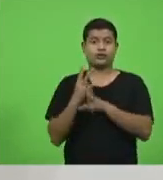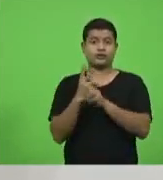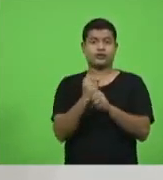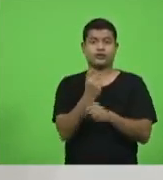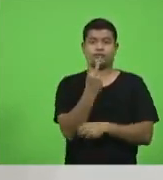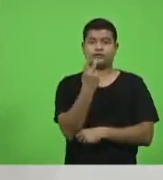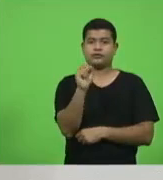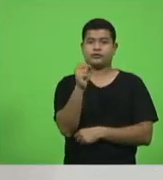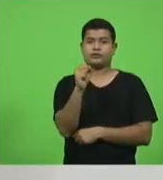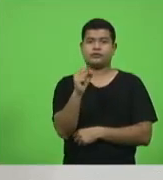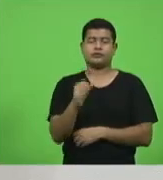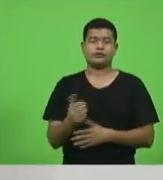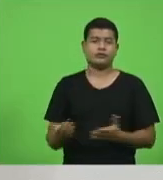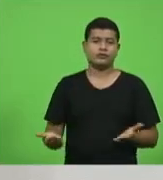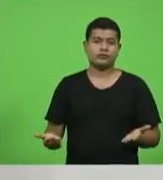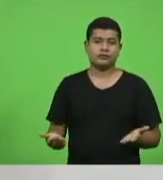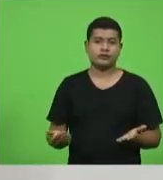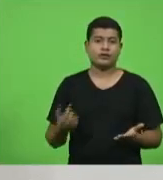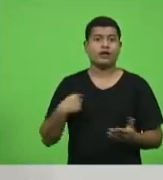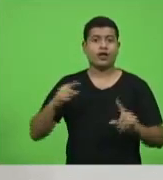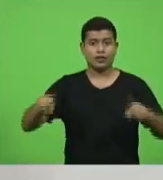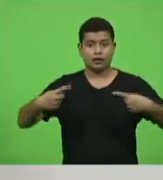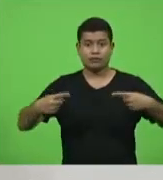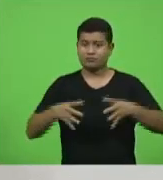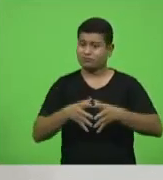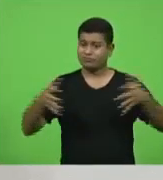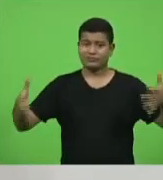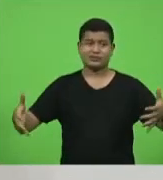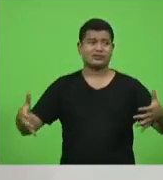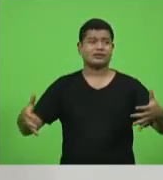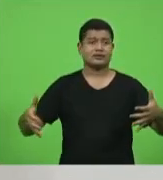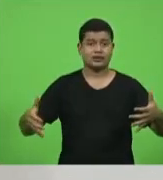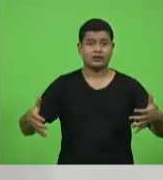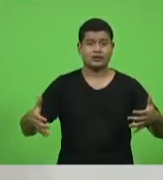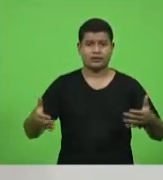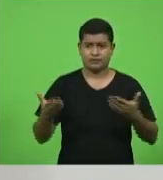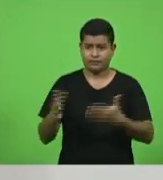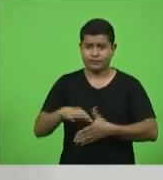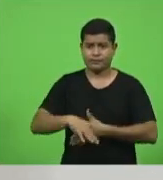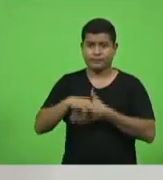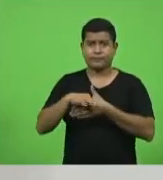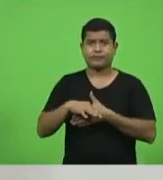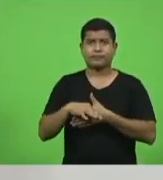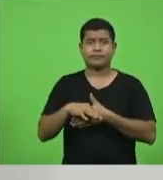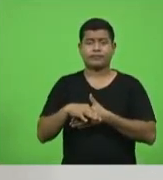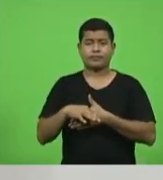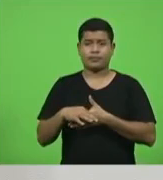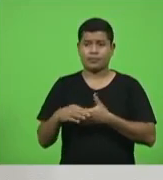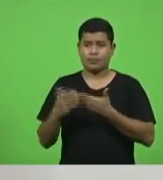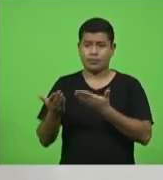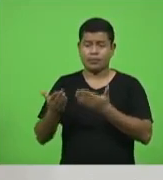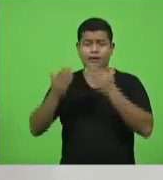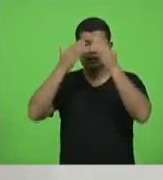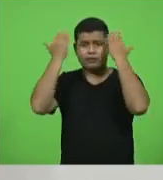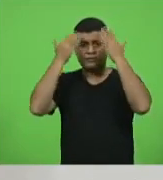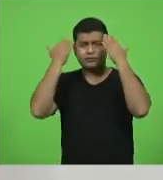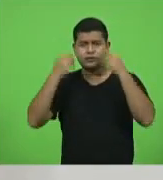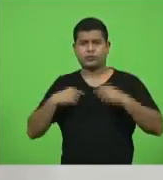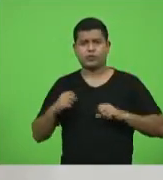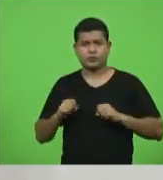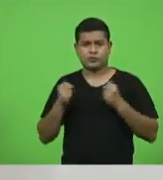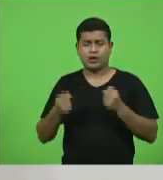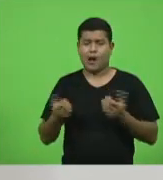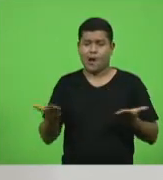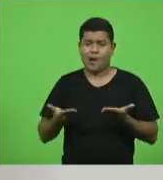desafio é enorme nosso líder do governo deputado chefe com todo o seu empenho nessa nova